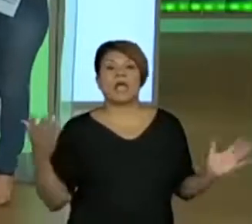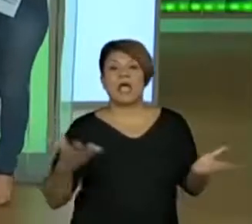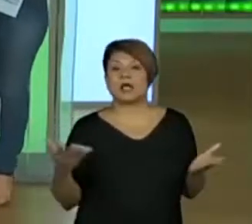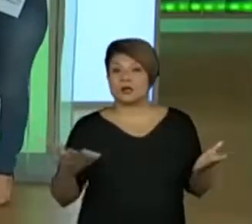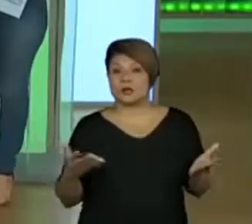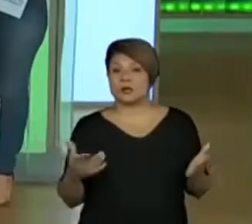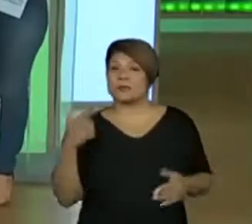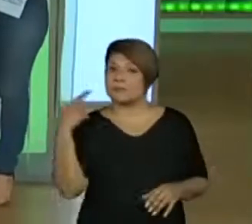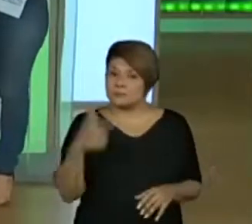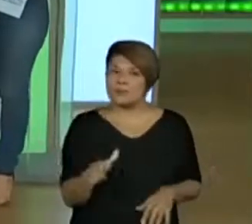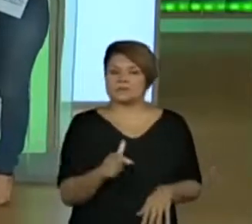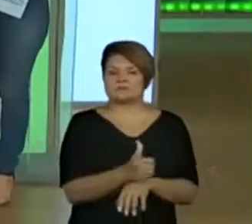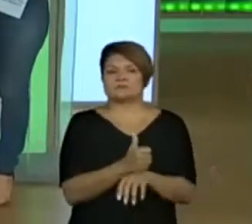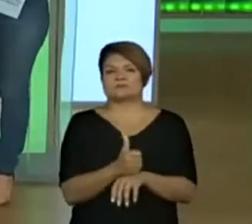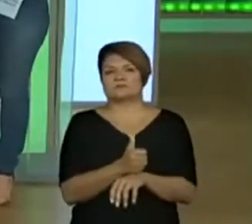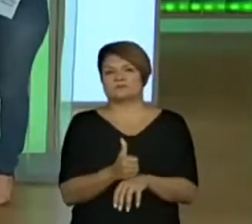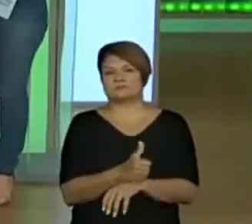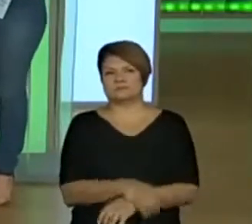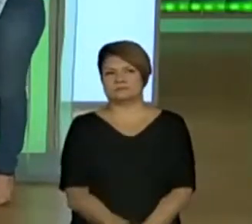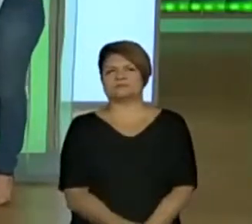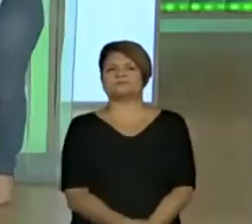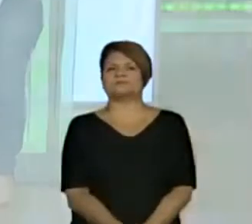vamos ver mais uma função aqui, ó.